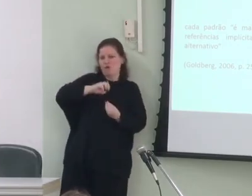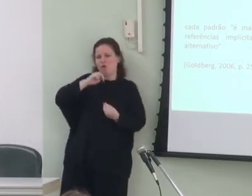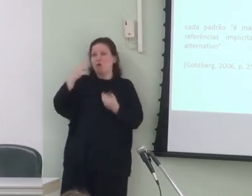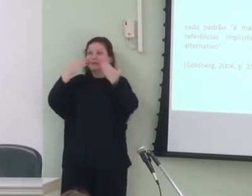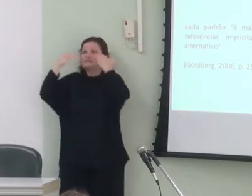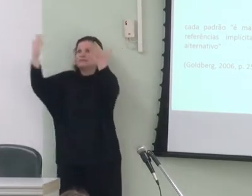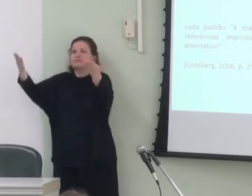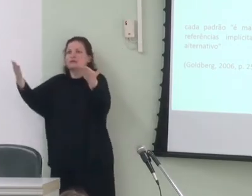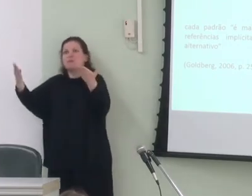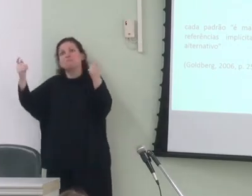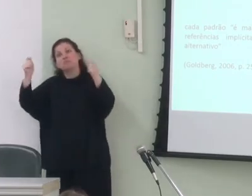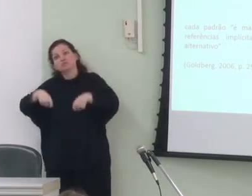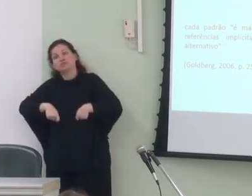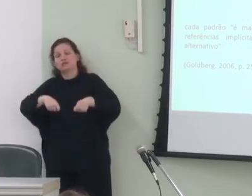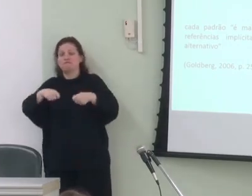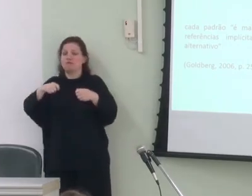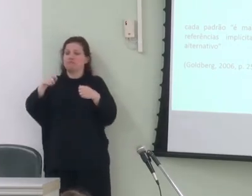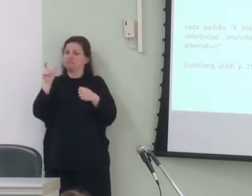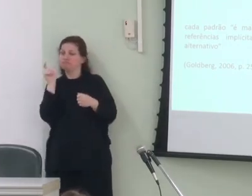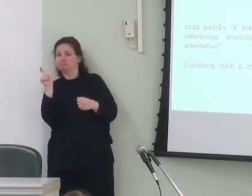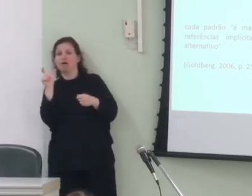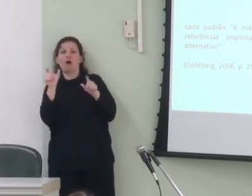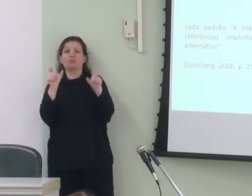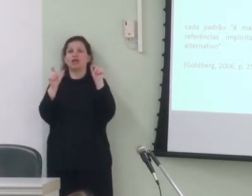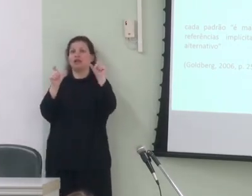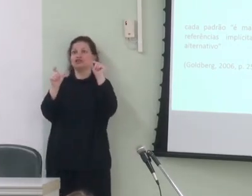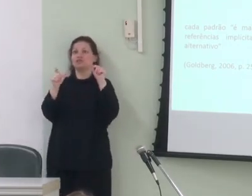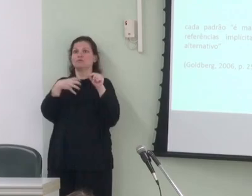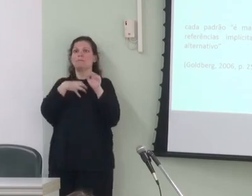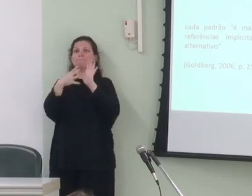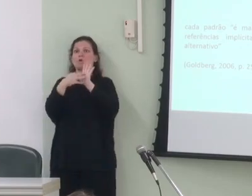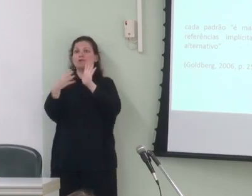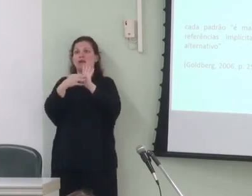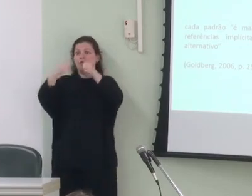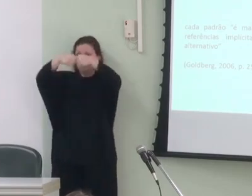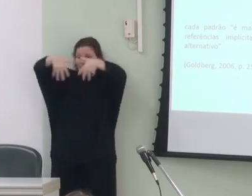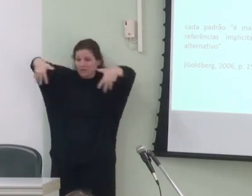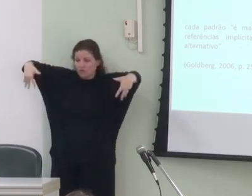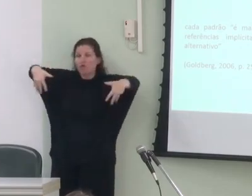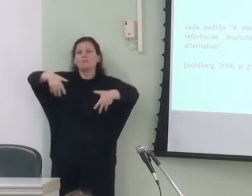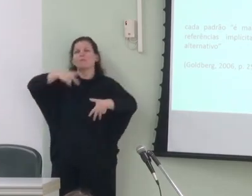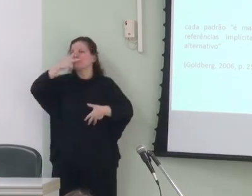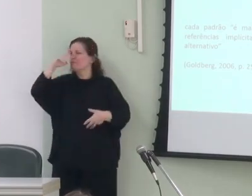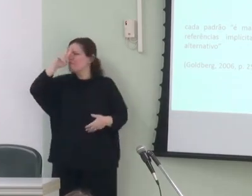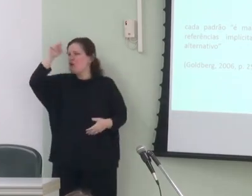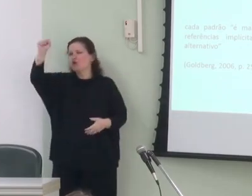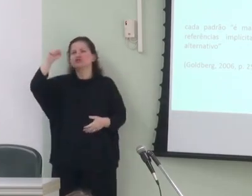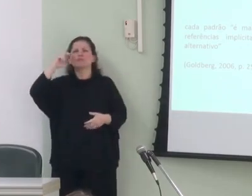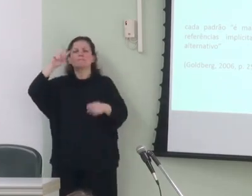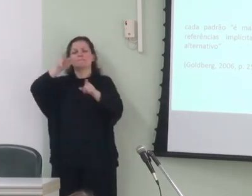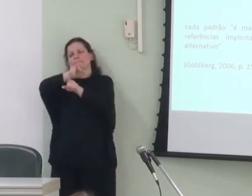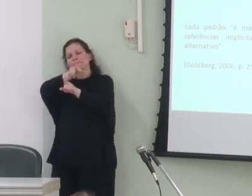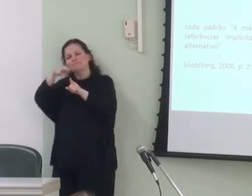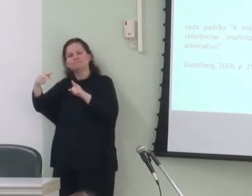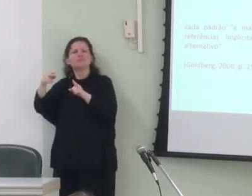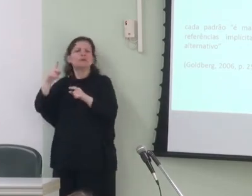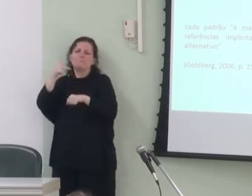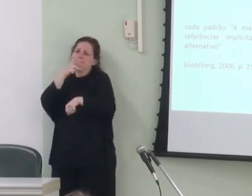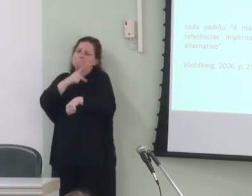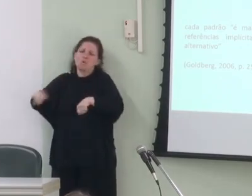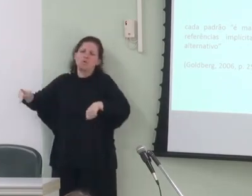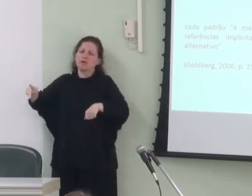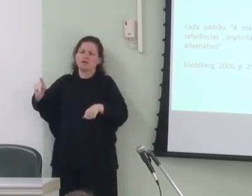a um possível sintagma alternativo o modelo taxonômico se assenta muito fortemente sobre uma perspectiva puramente